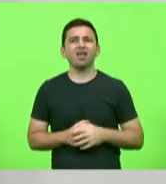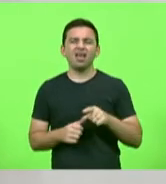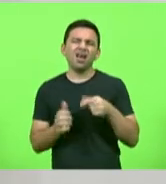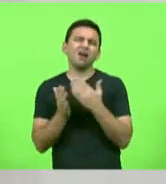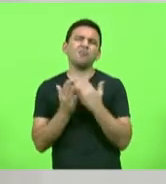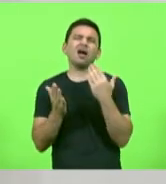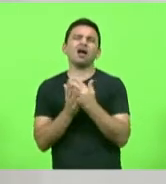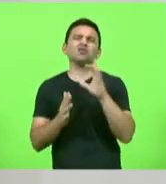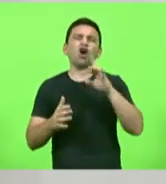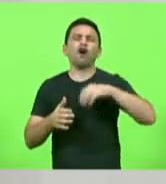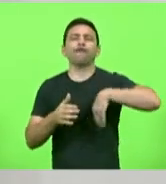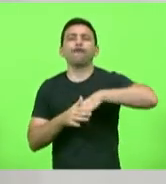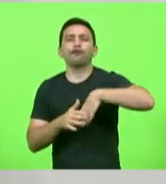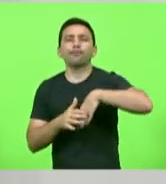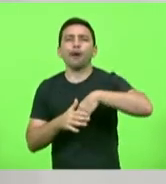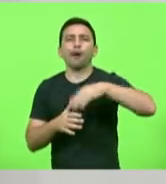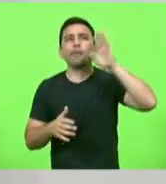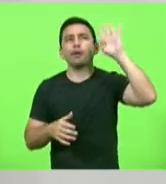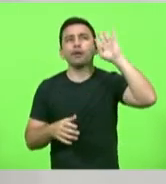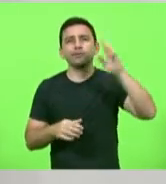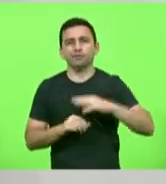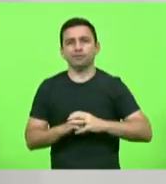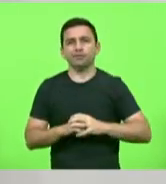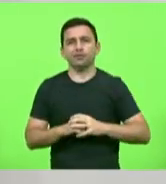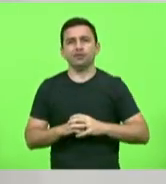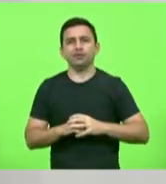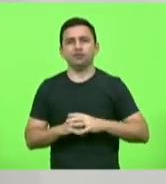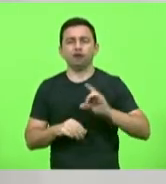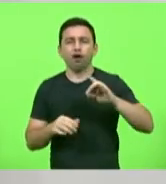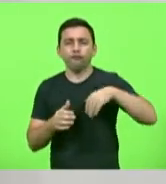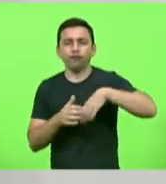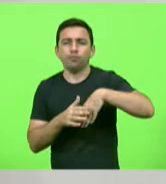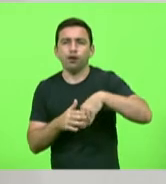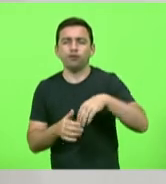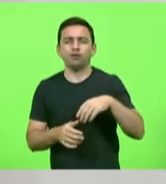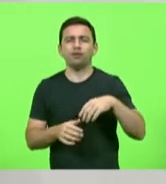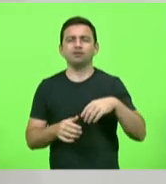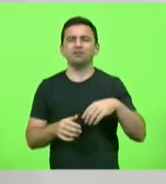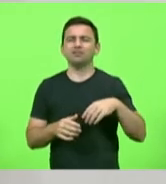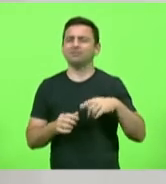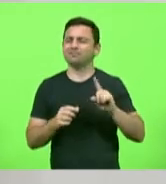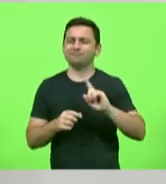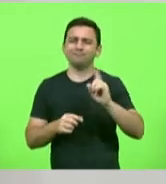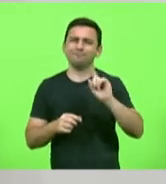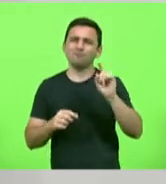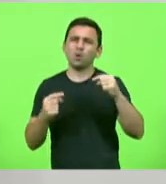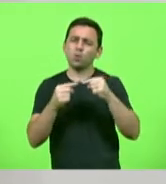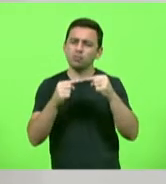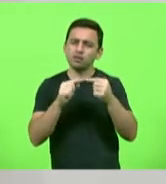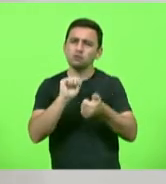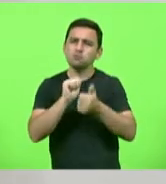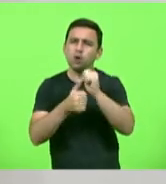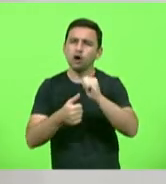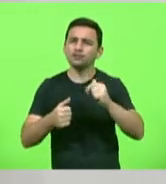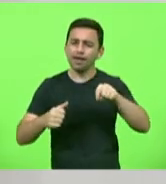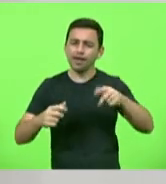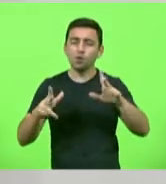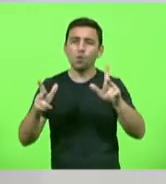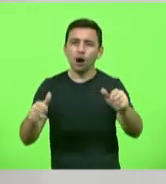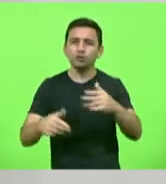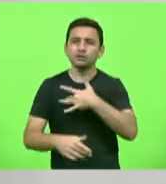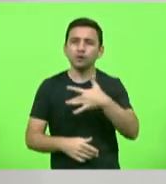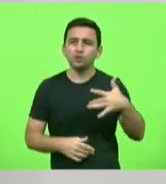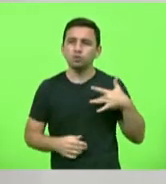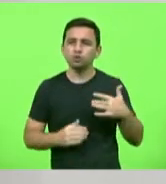um futebol, é mais do que bater uma bolinha. É praticar esporte, é praticar saúde. É